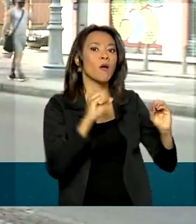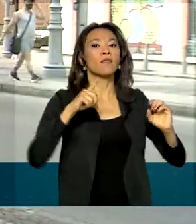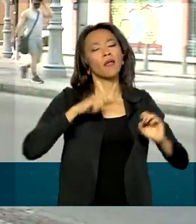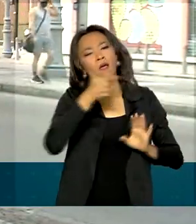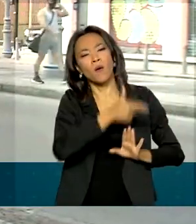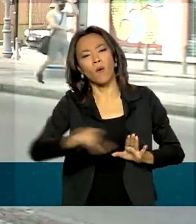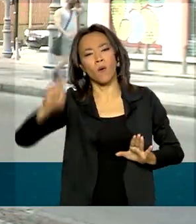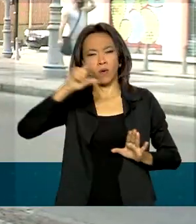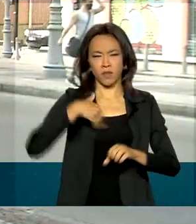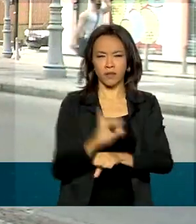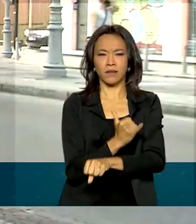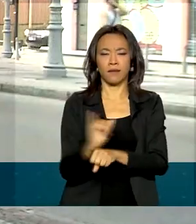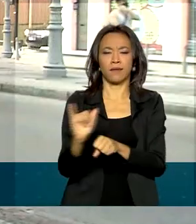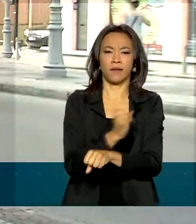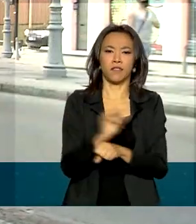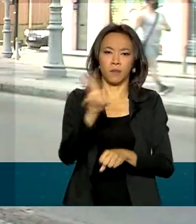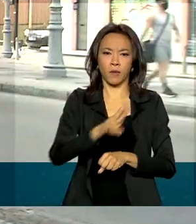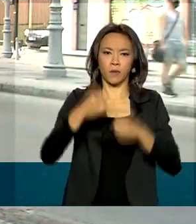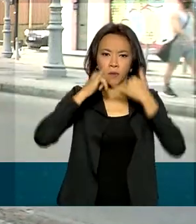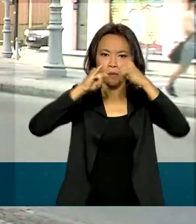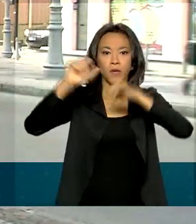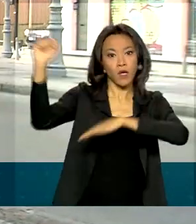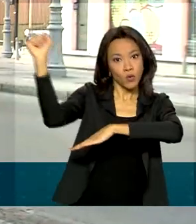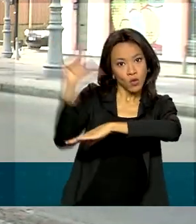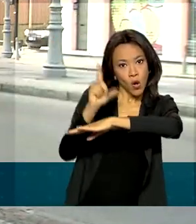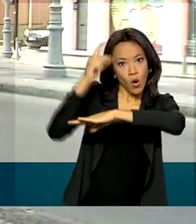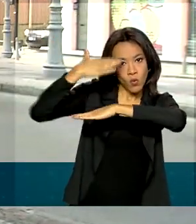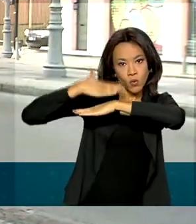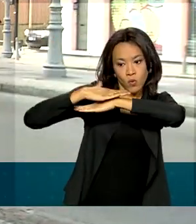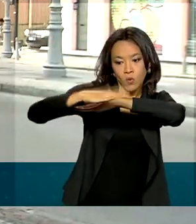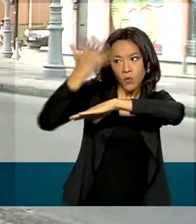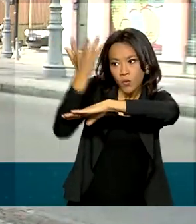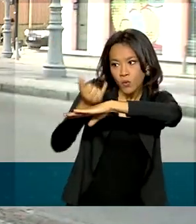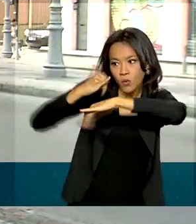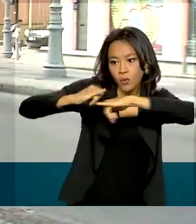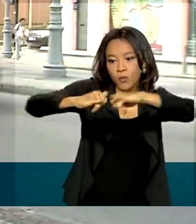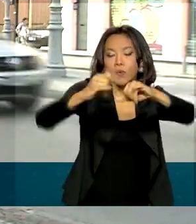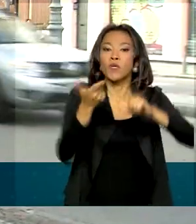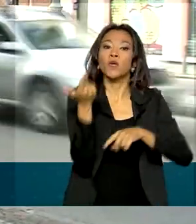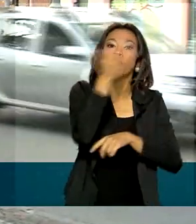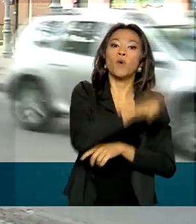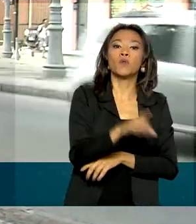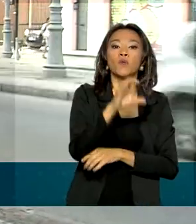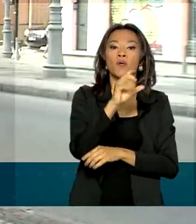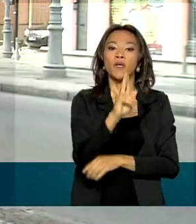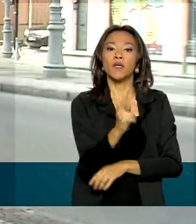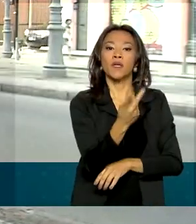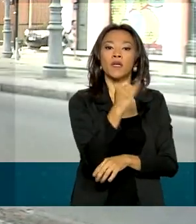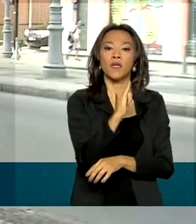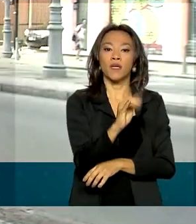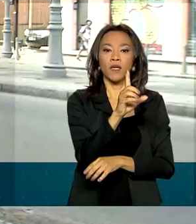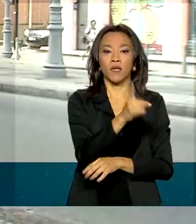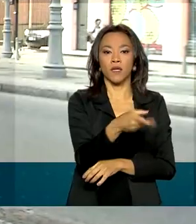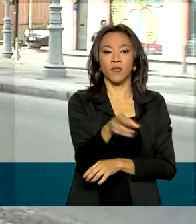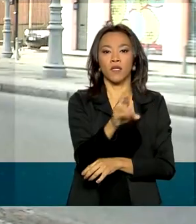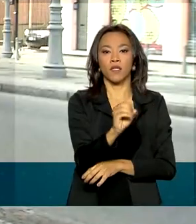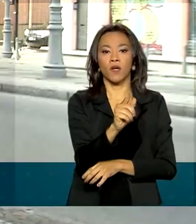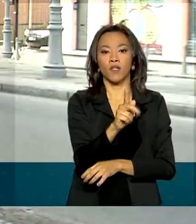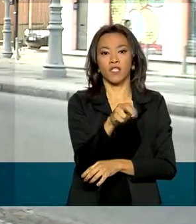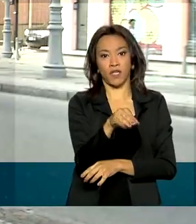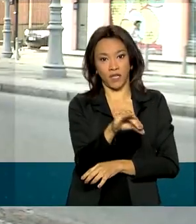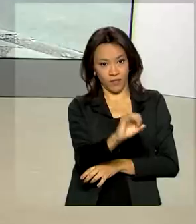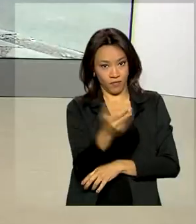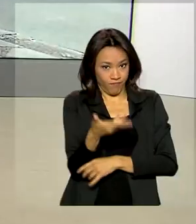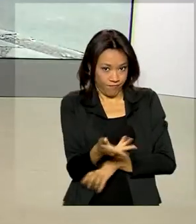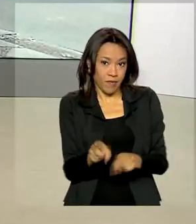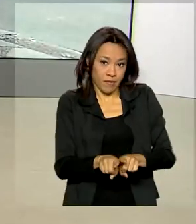matrizes de geração de energia, como a solar e um outro exemplo, o hidrogênio, conhecido como combustível do futuro. Agora eu volto com